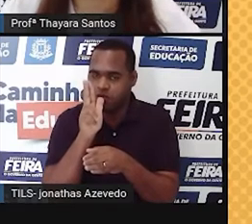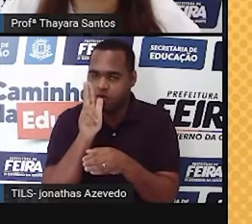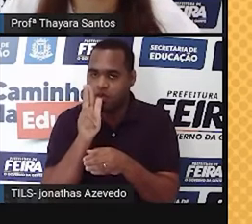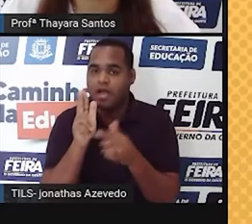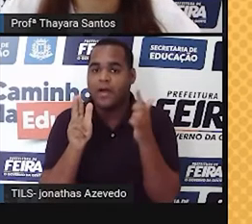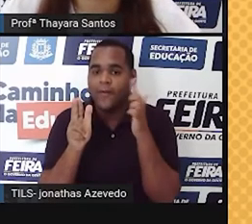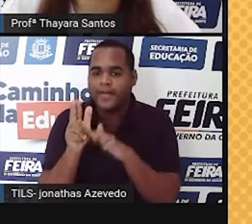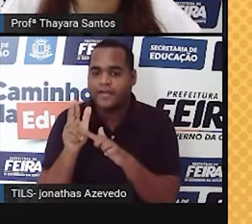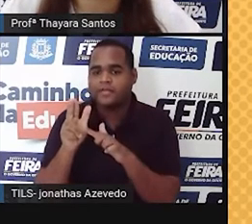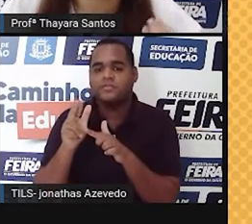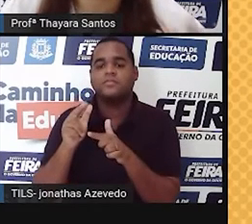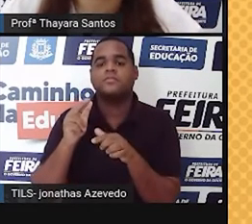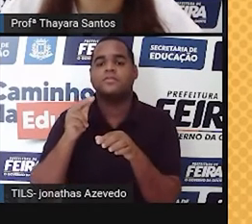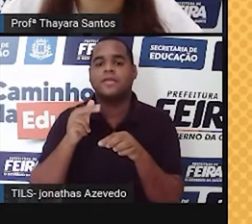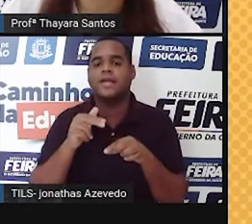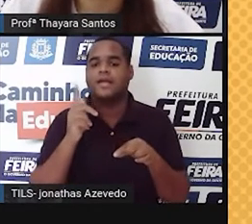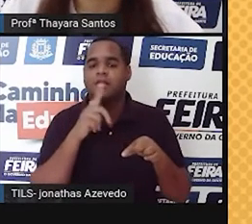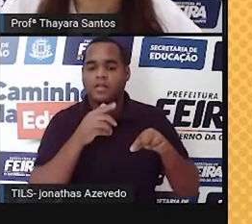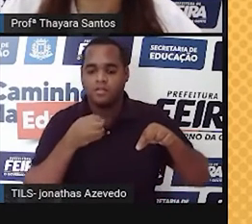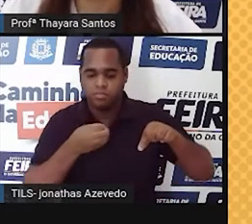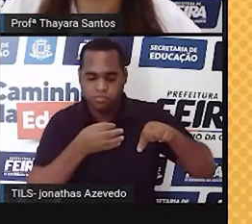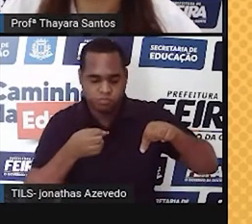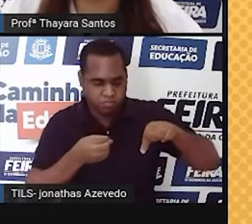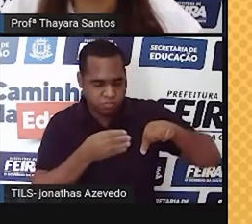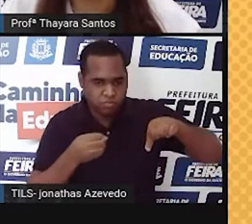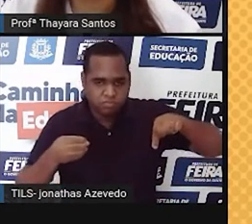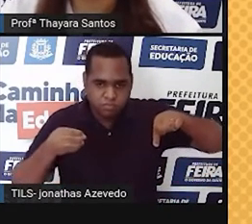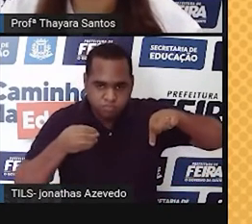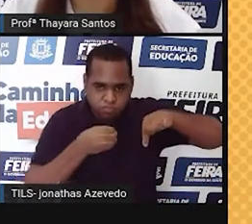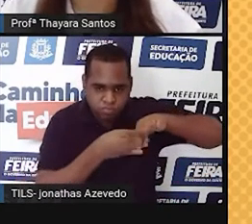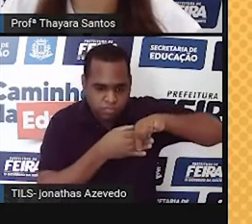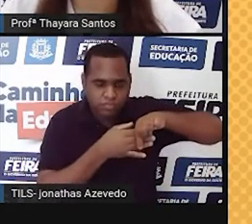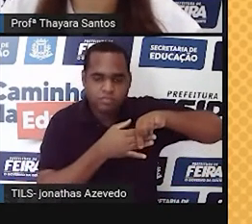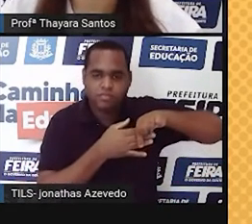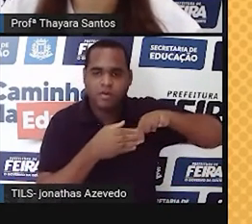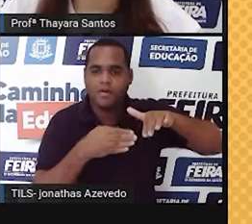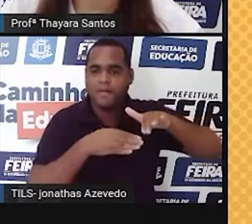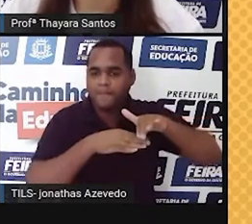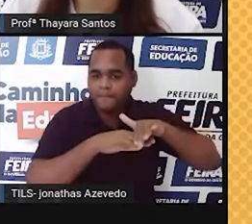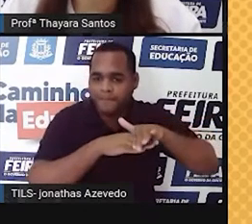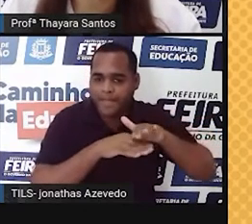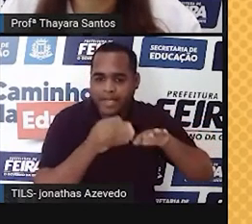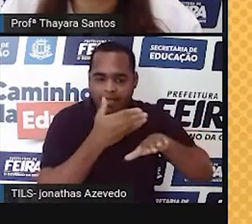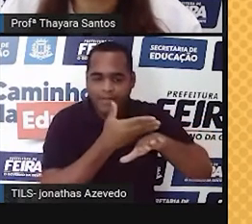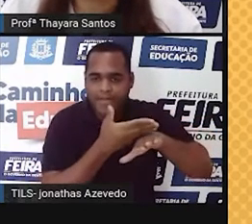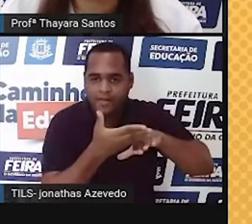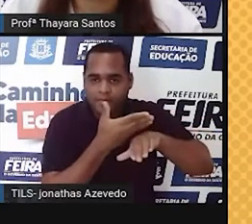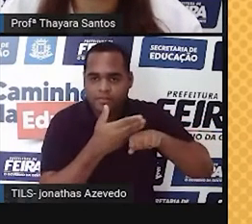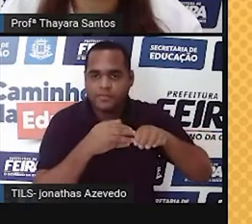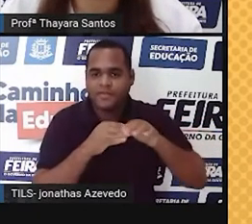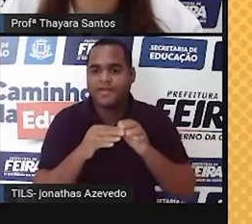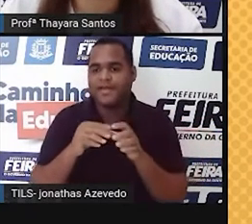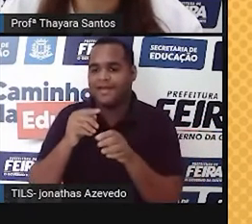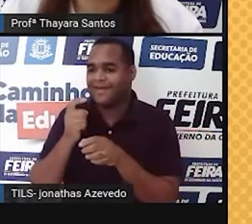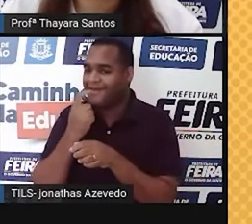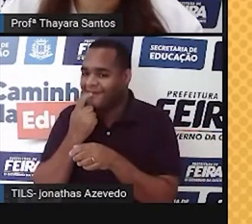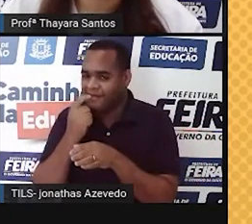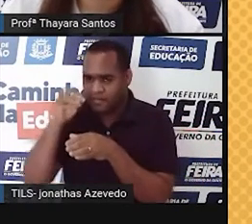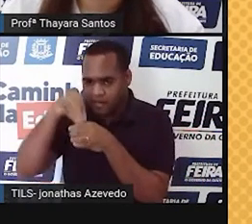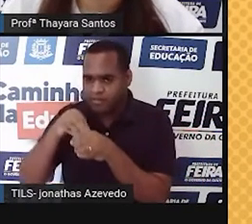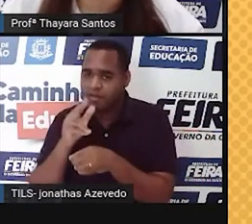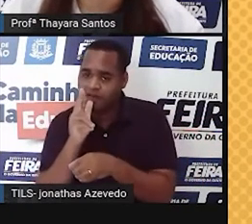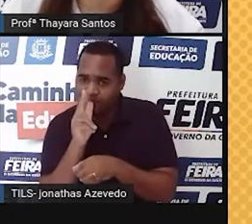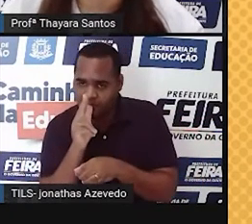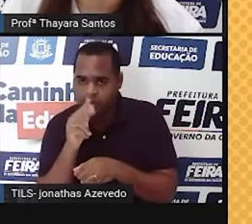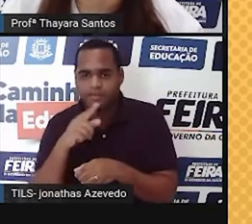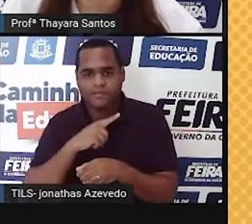introduzir esse ejaculado no corpo feminino. Então, o pênis não tem osso, ele não tem uma estrutura óssea